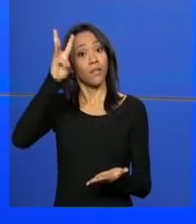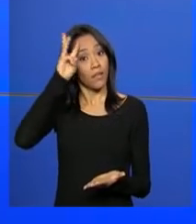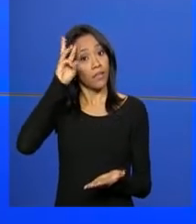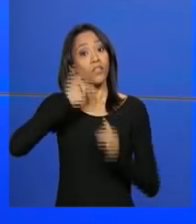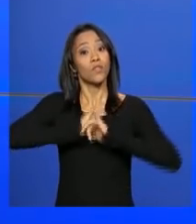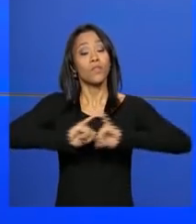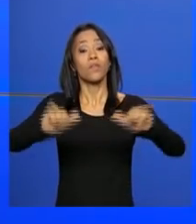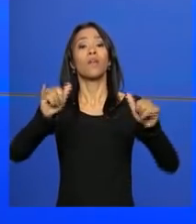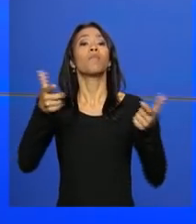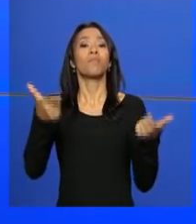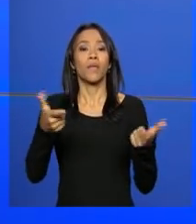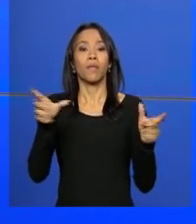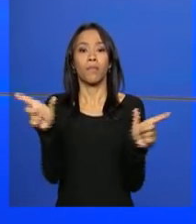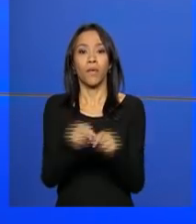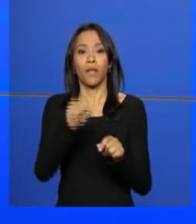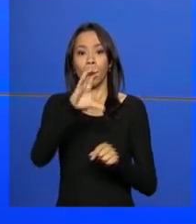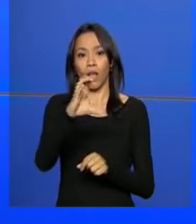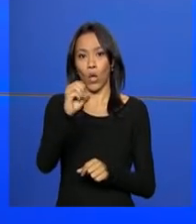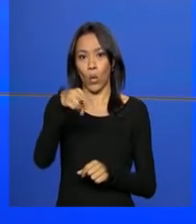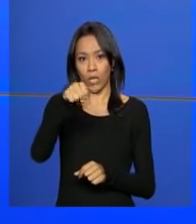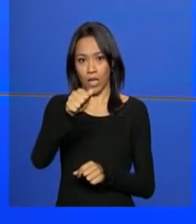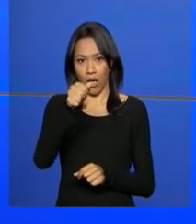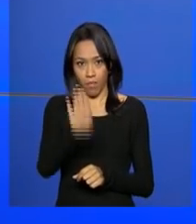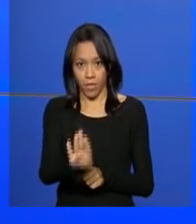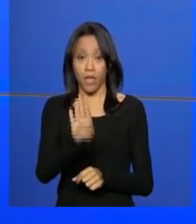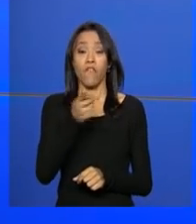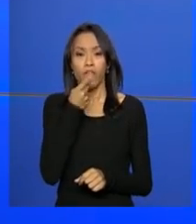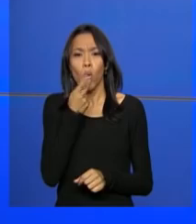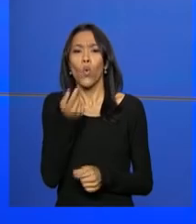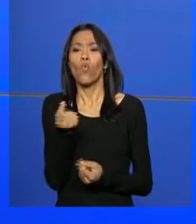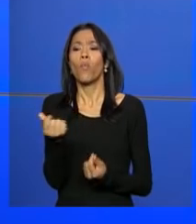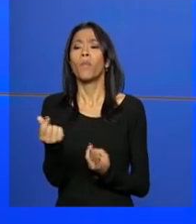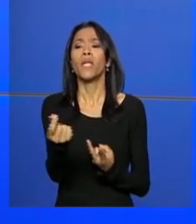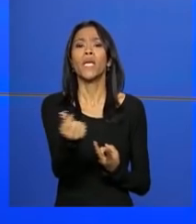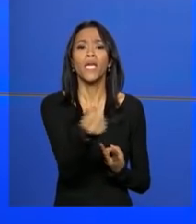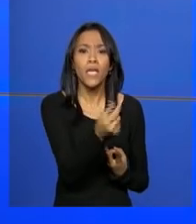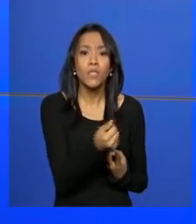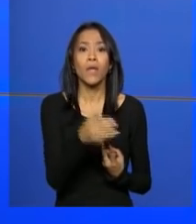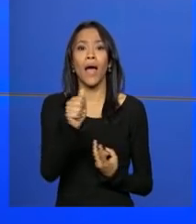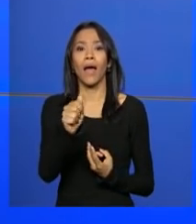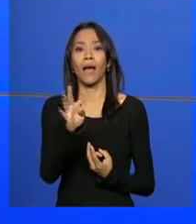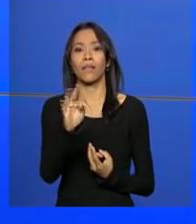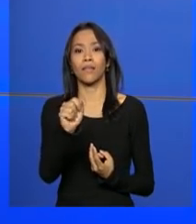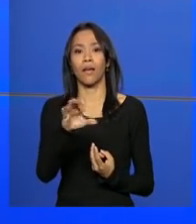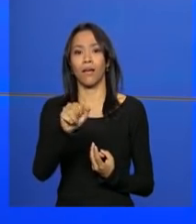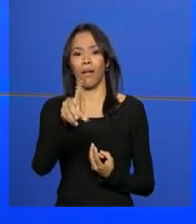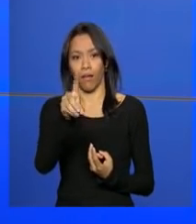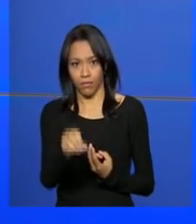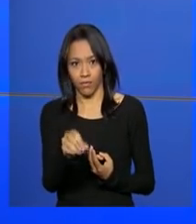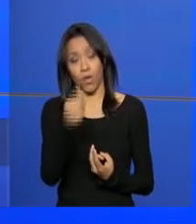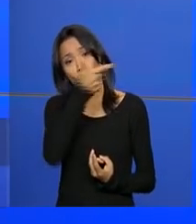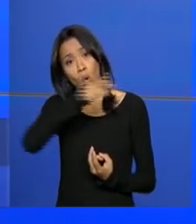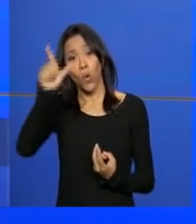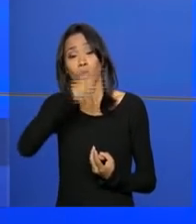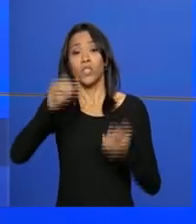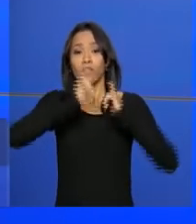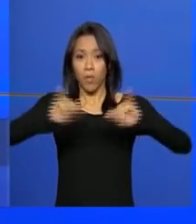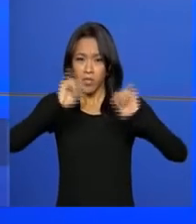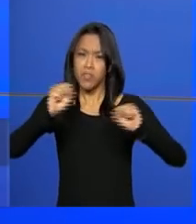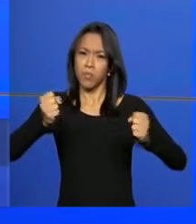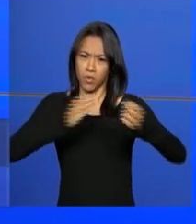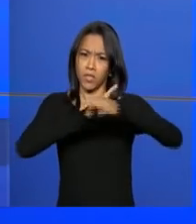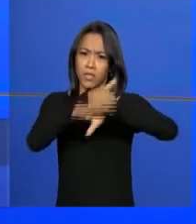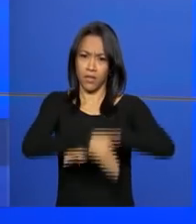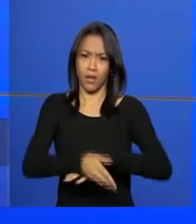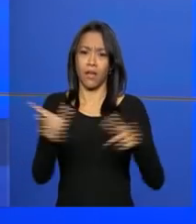a Conab. O estudo analisou os preços de comercialização no atacado em fevereiro deste ano. Outras informações no site da